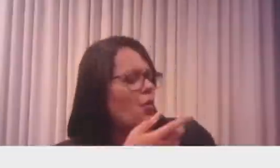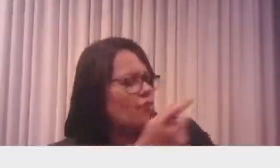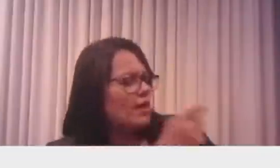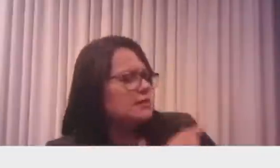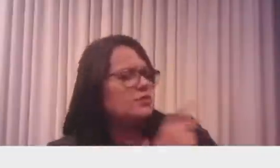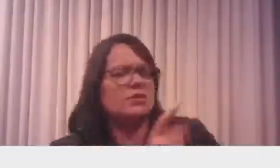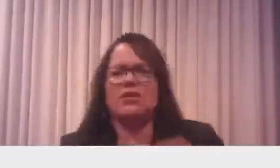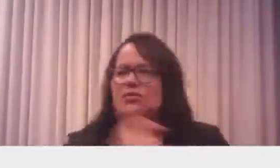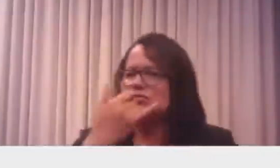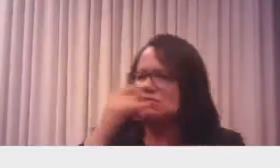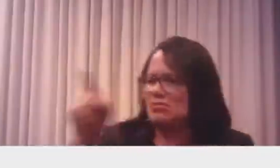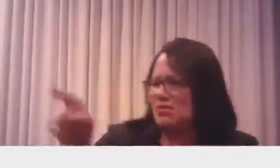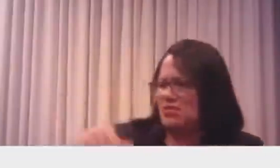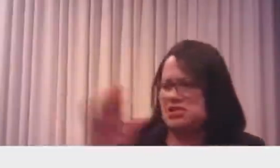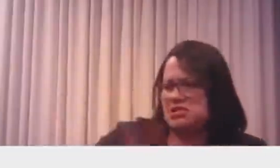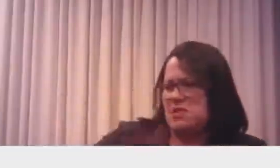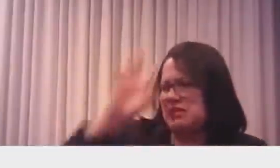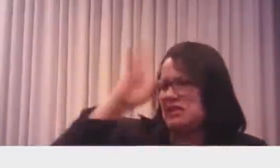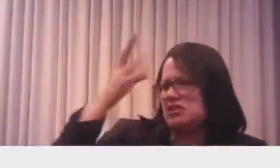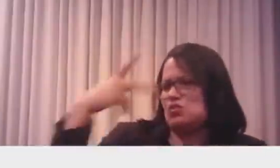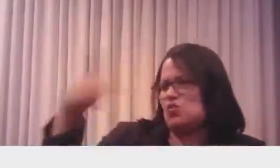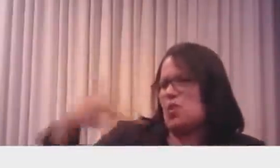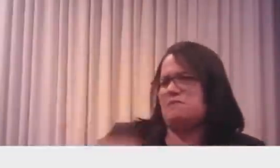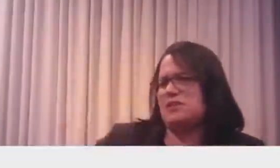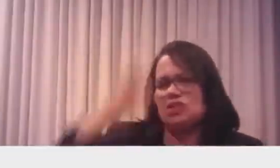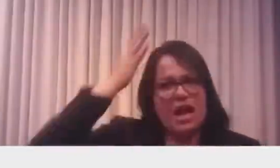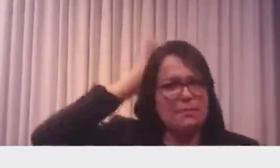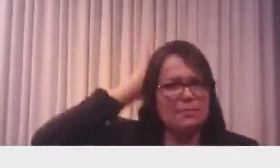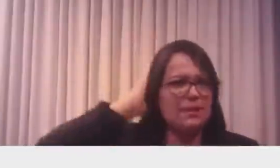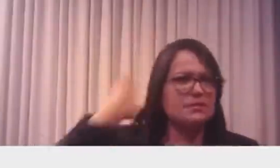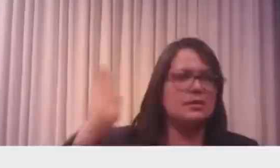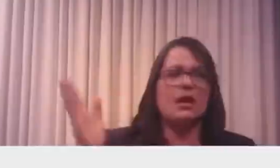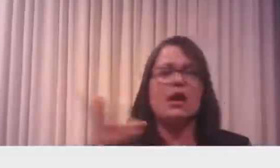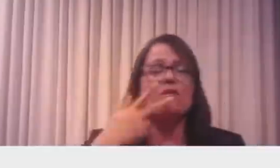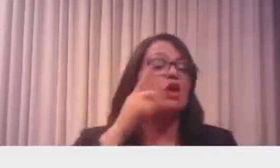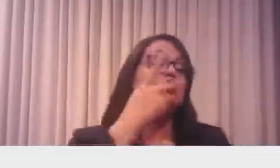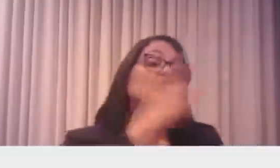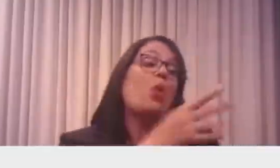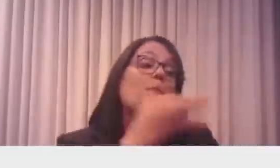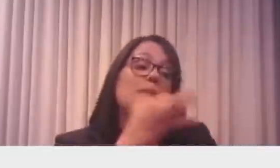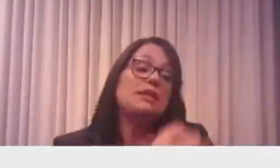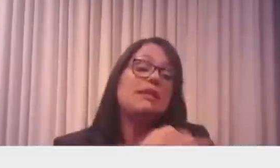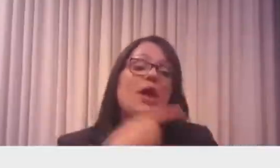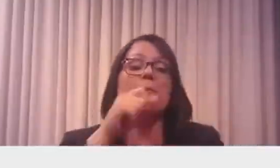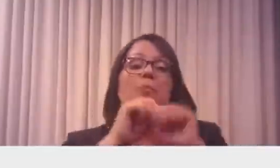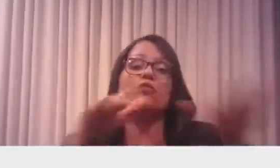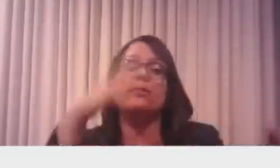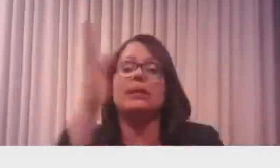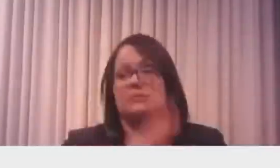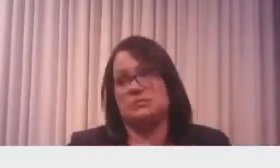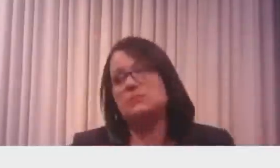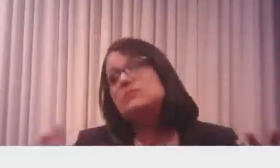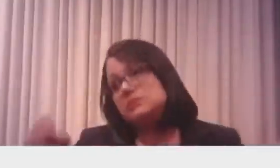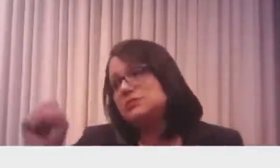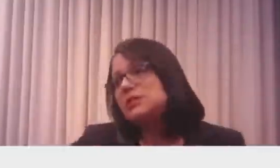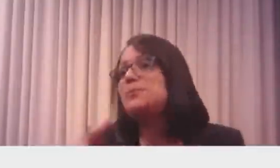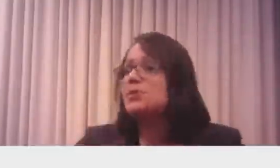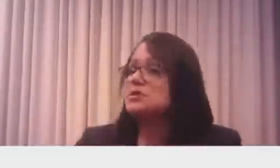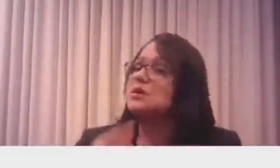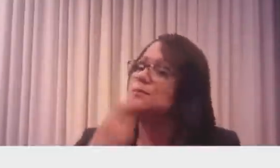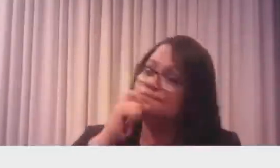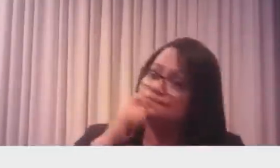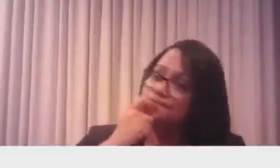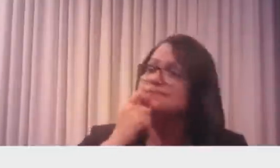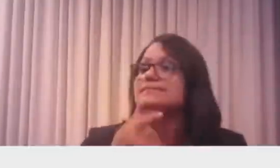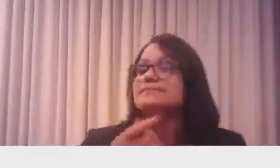cabeça branca, você decidiu a vida, não sei o que eu vou decidir. Ah, o que o senhor fala tem repercussão no Brasil. Sim, tem, por isso eu tenho que medir as palavras. Por isso, muitas